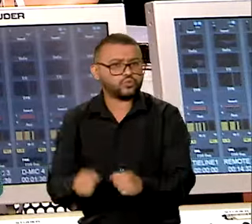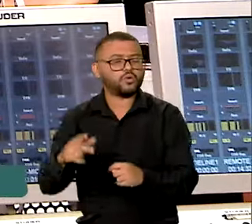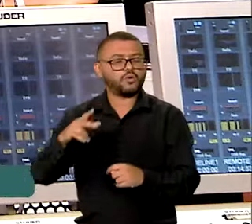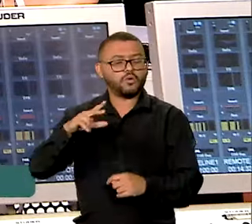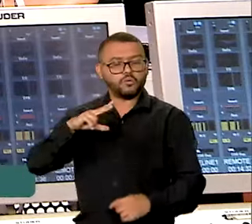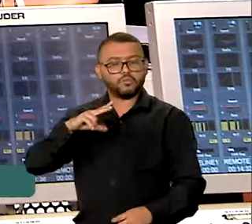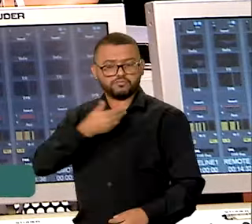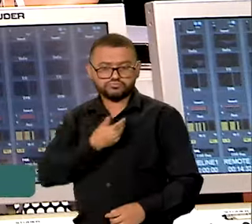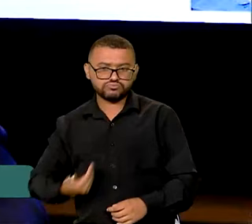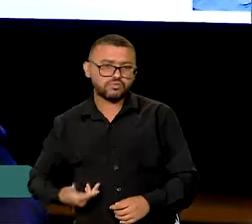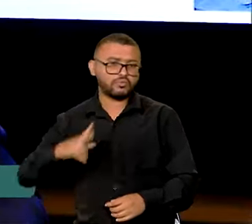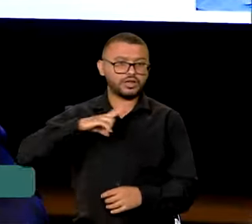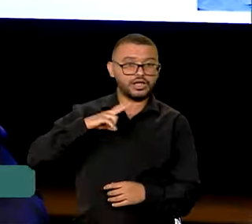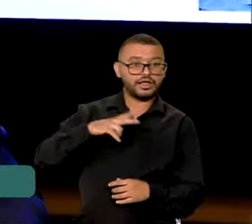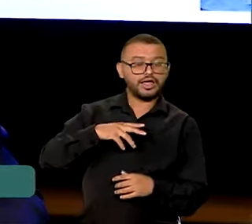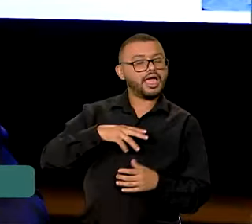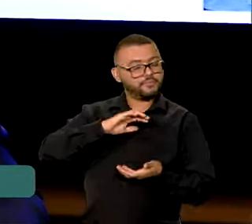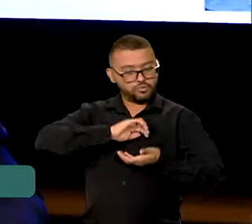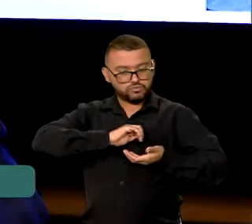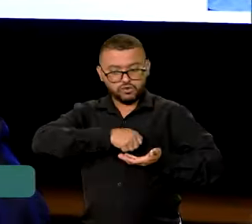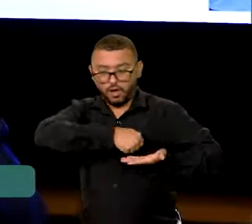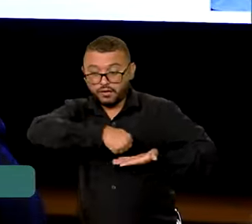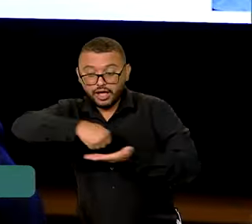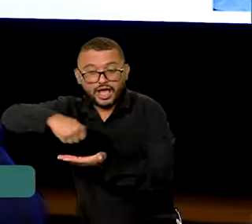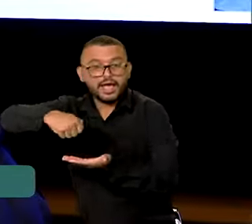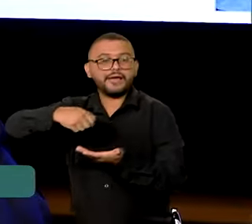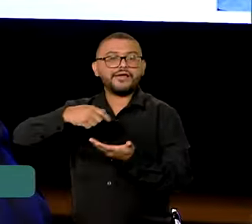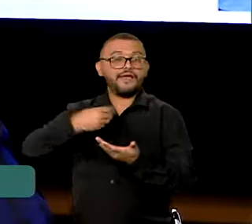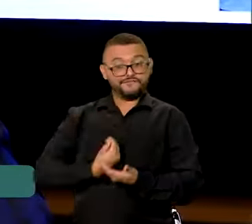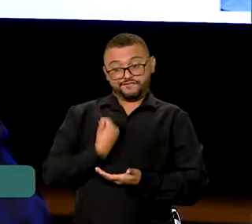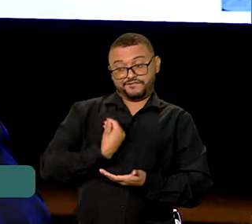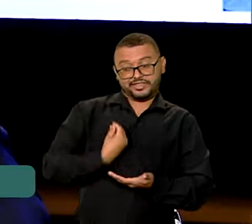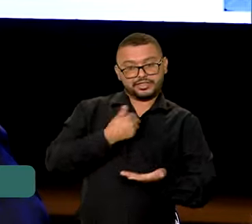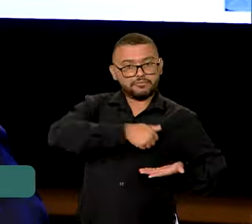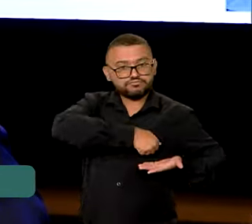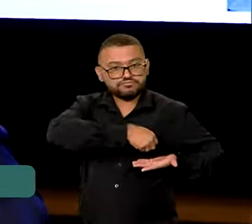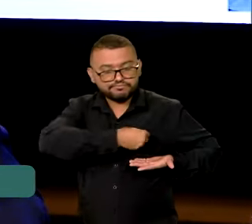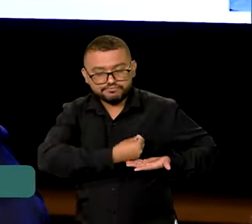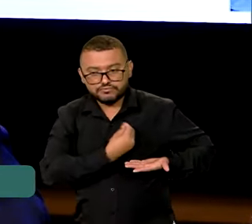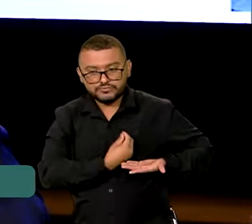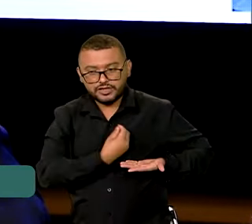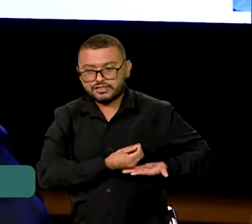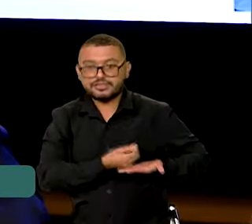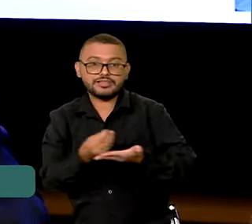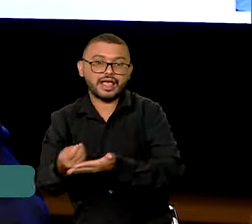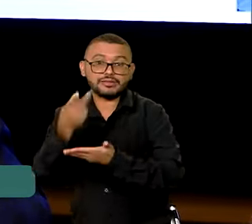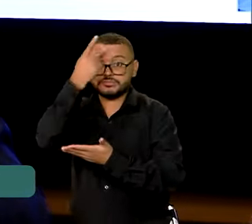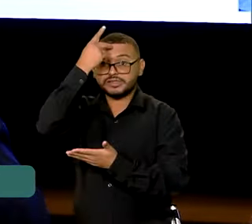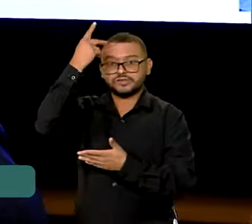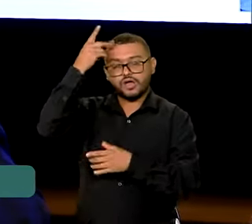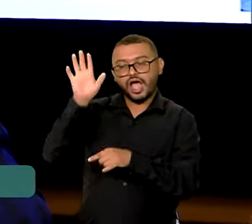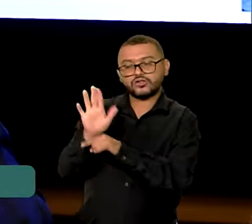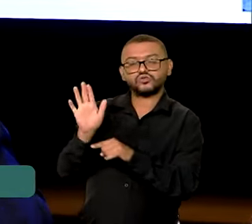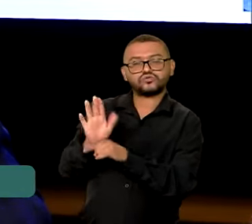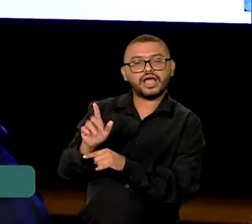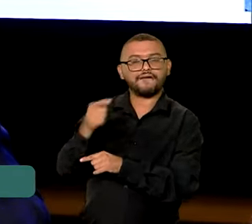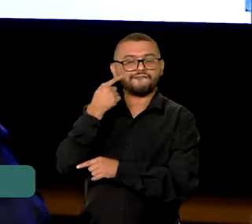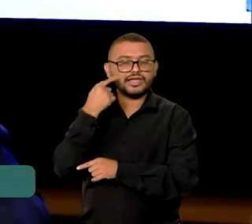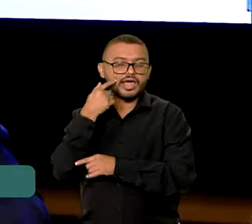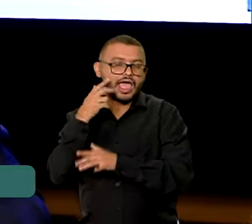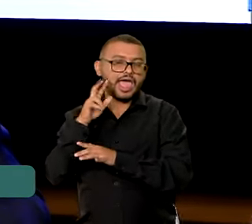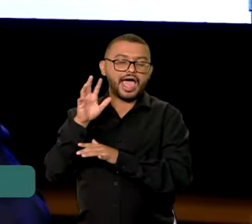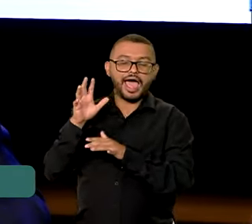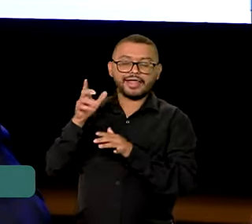transporte de órgãos. Ou seja, isso significa levar vida para as pessoas, a gente poder ter esse olhar